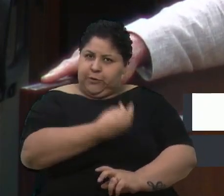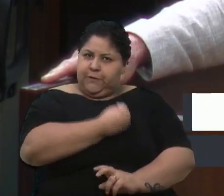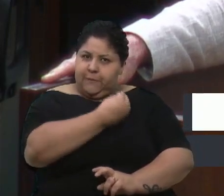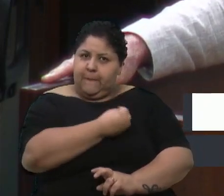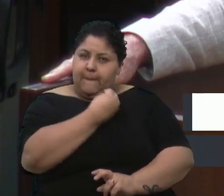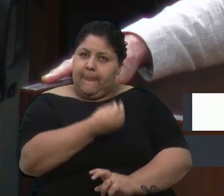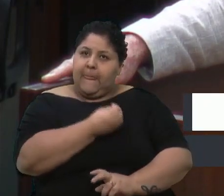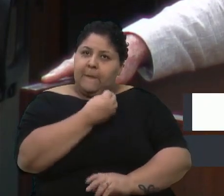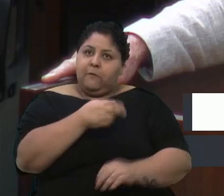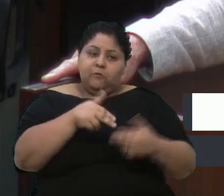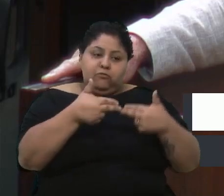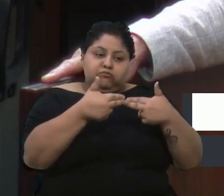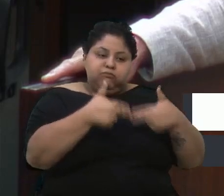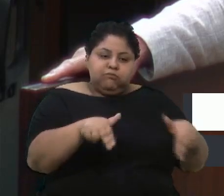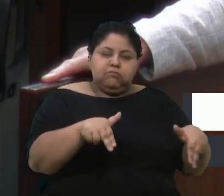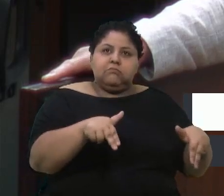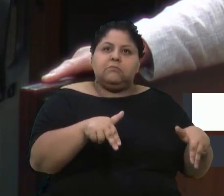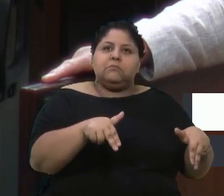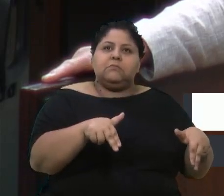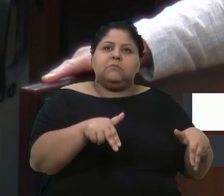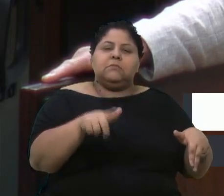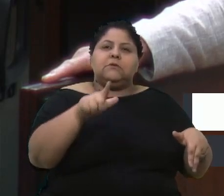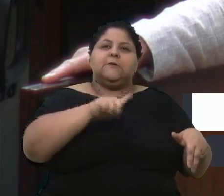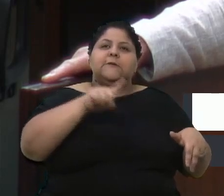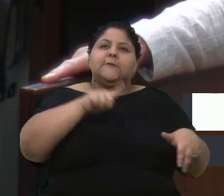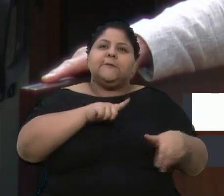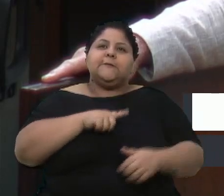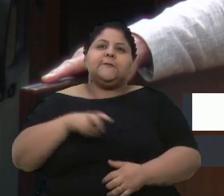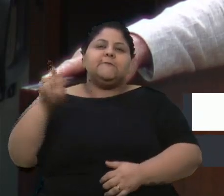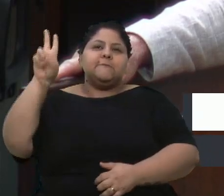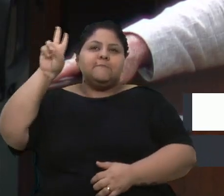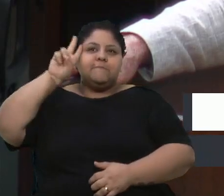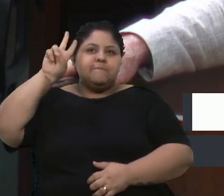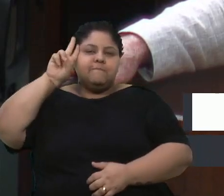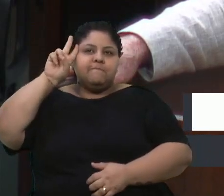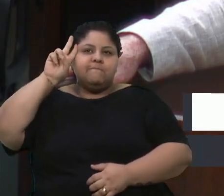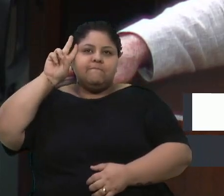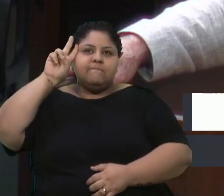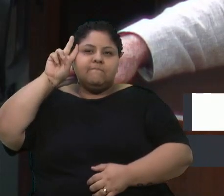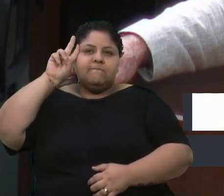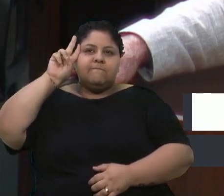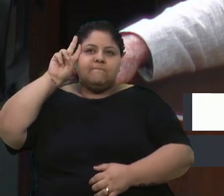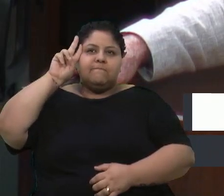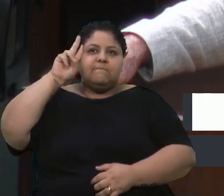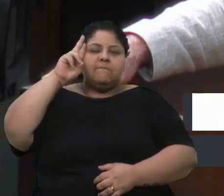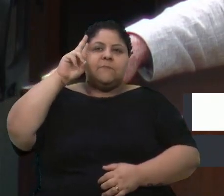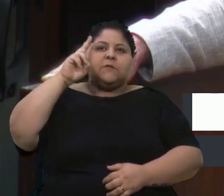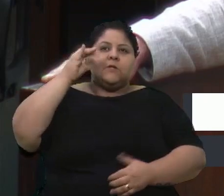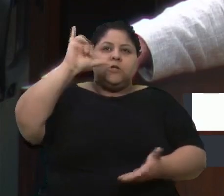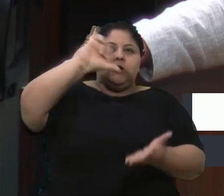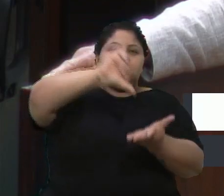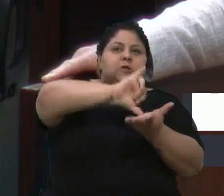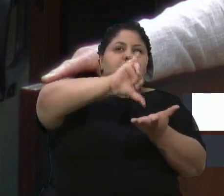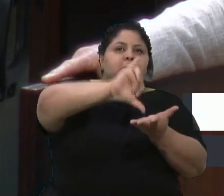a inauguração que tivemos segunda-feira do Centro Integrado